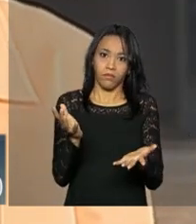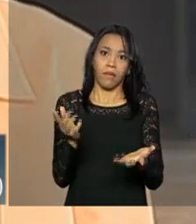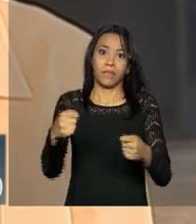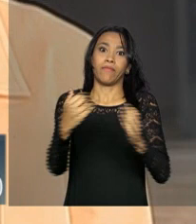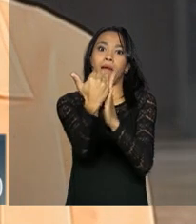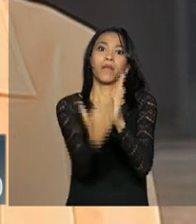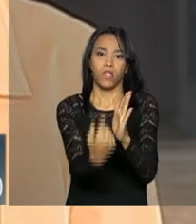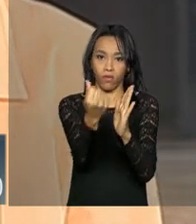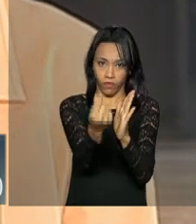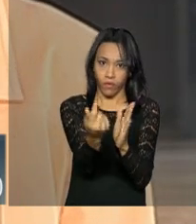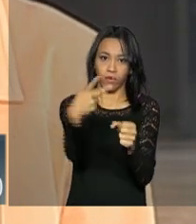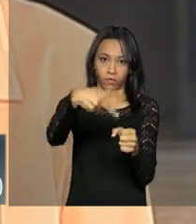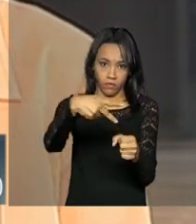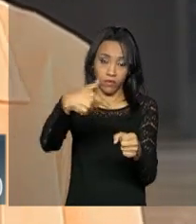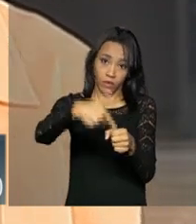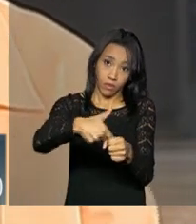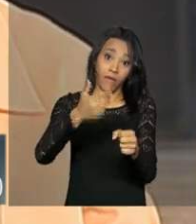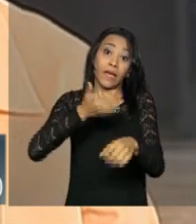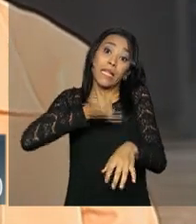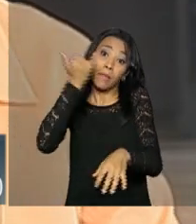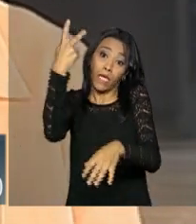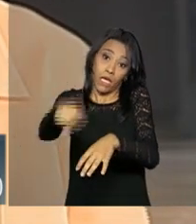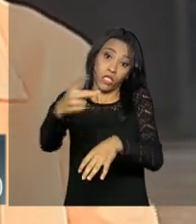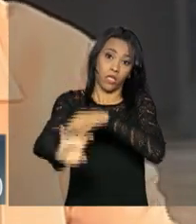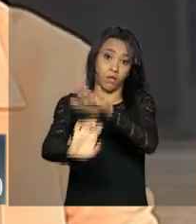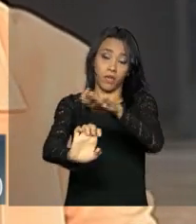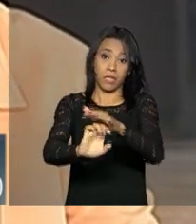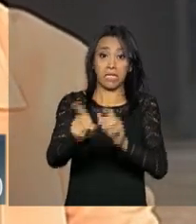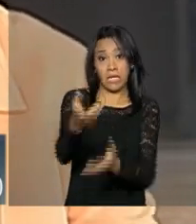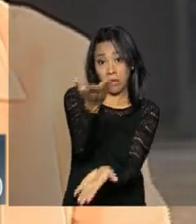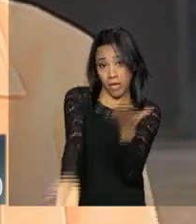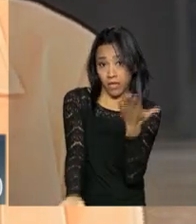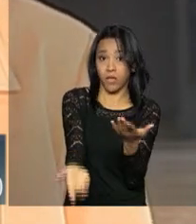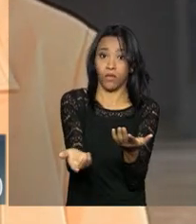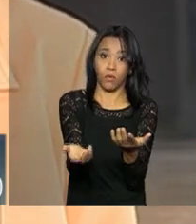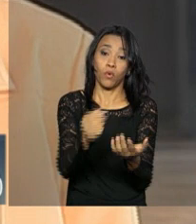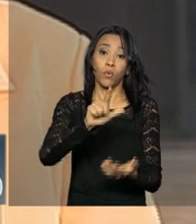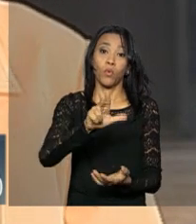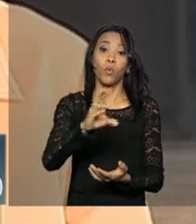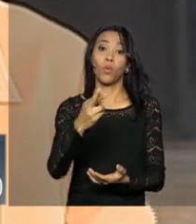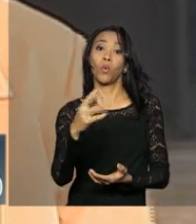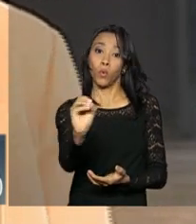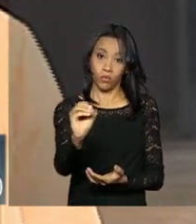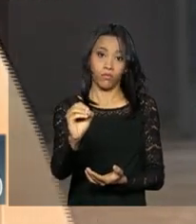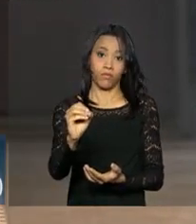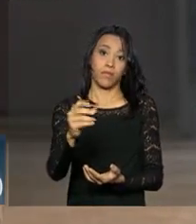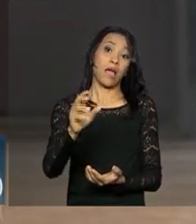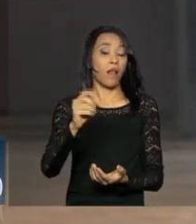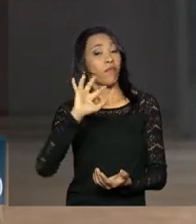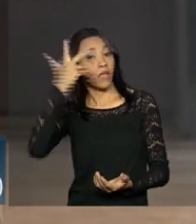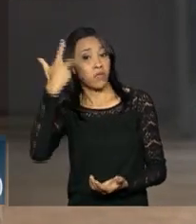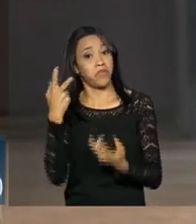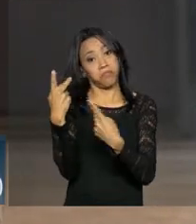questão que vai dizer respeito à empresa. Se ela estiver perdendo participação no mercado, ela vai tomar uma atitude. Se ela não tiver, ela vai tomar